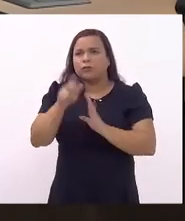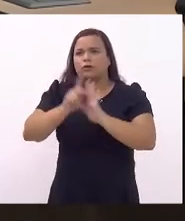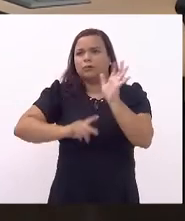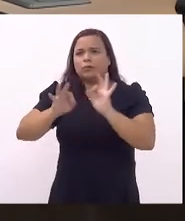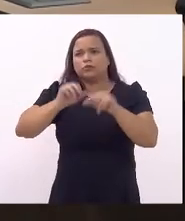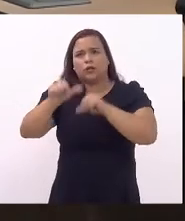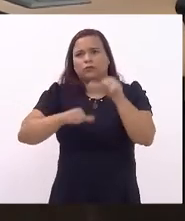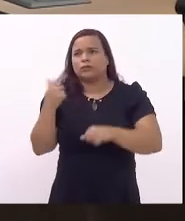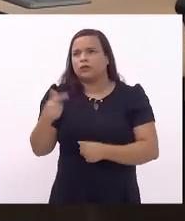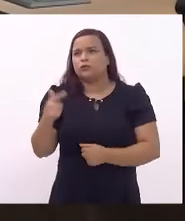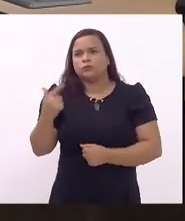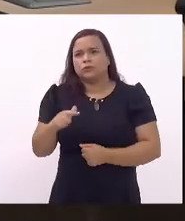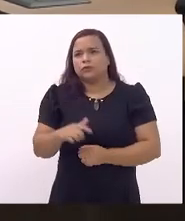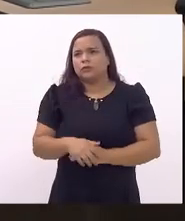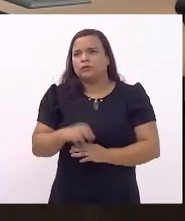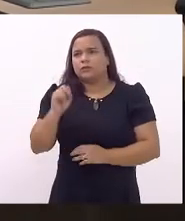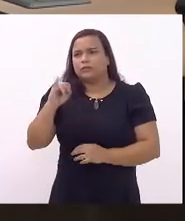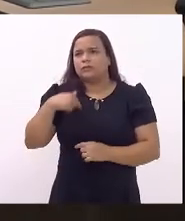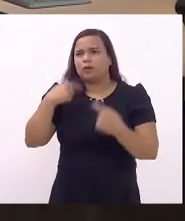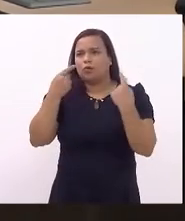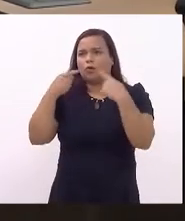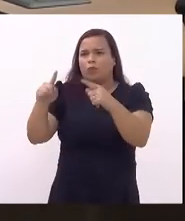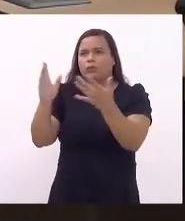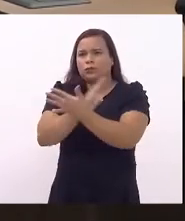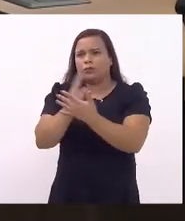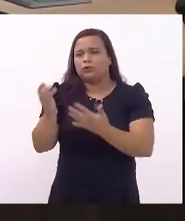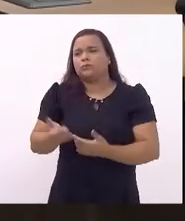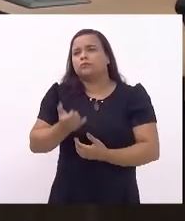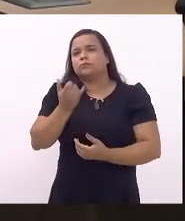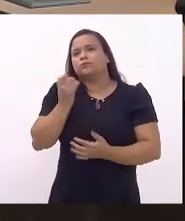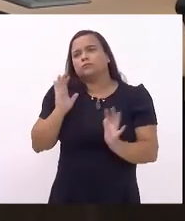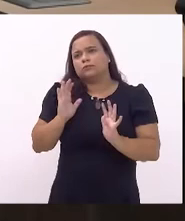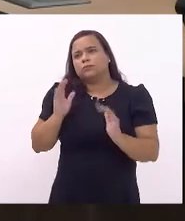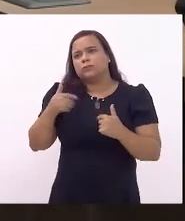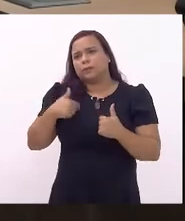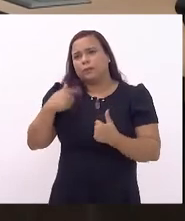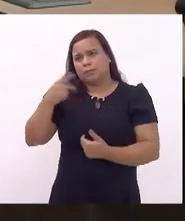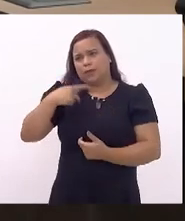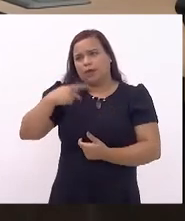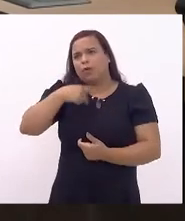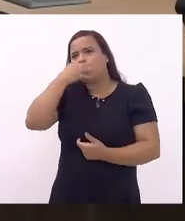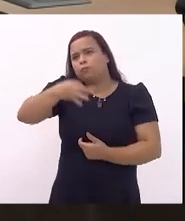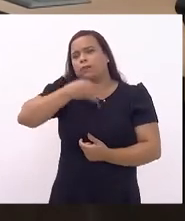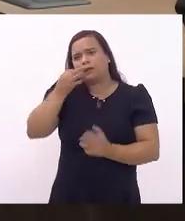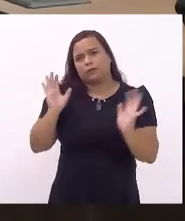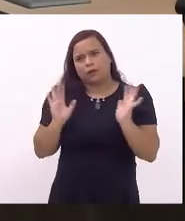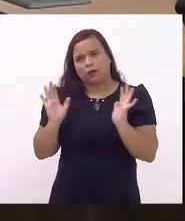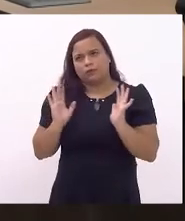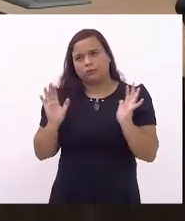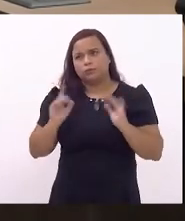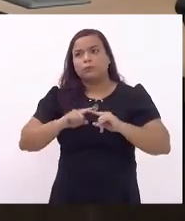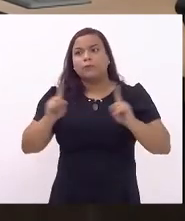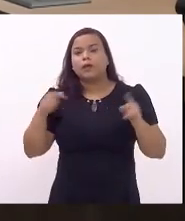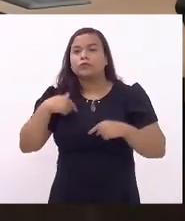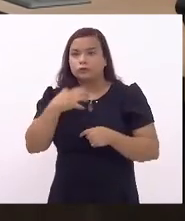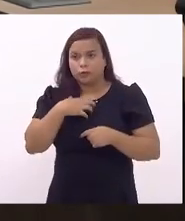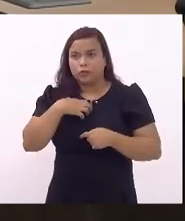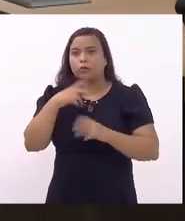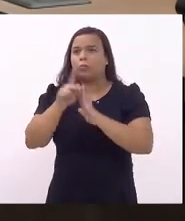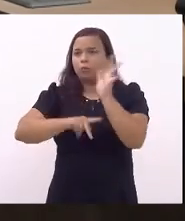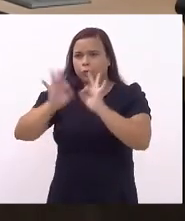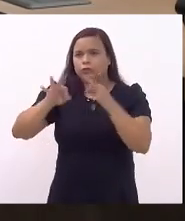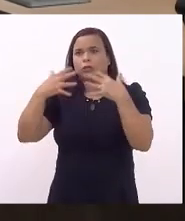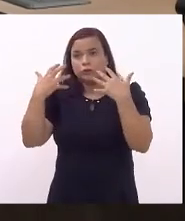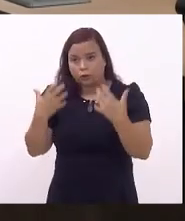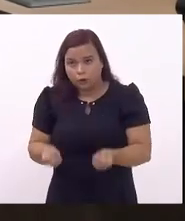E se eu feri alguém falando aqui é porque eu tenho esse pensamento comigo. então, dessa forma, o projeto está correto. E